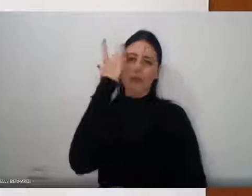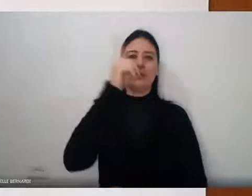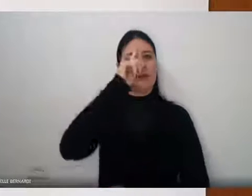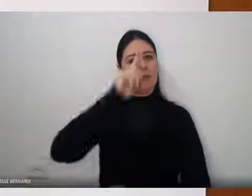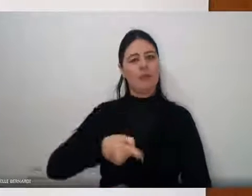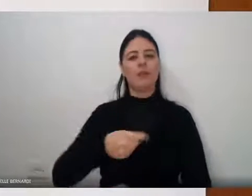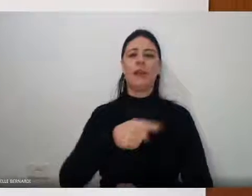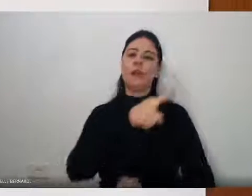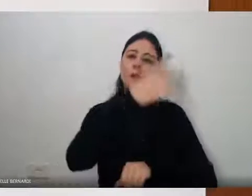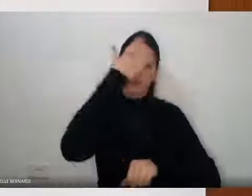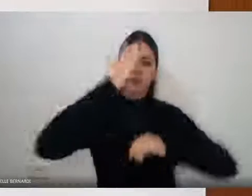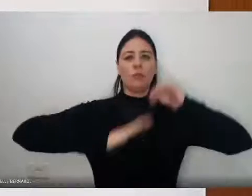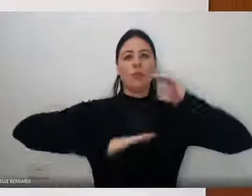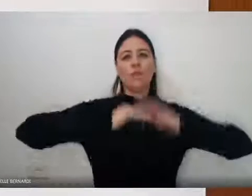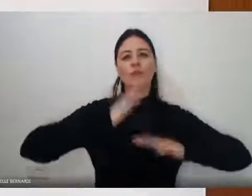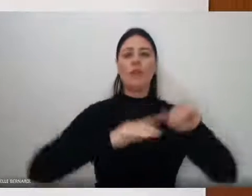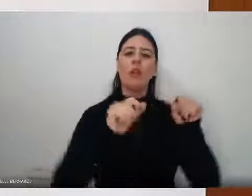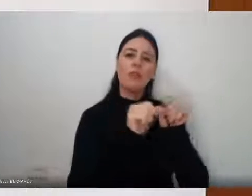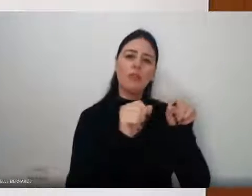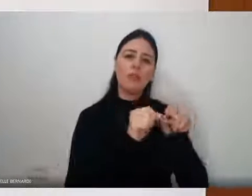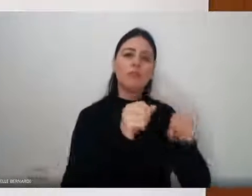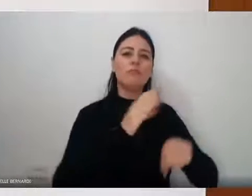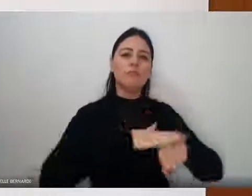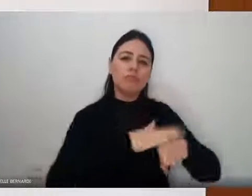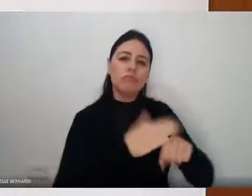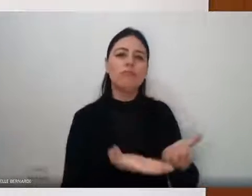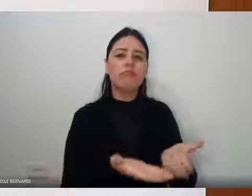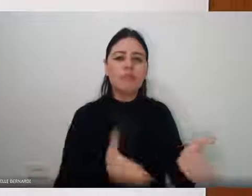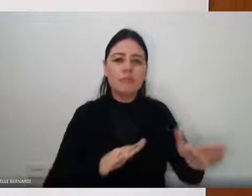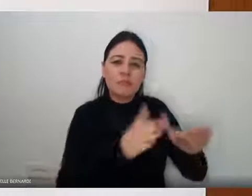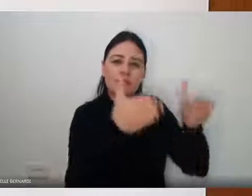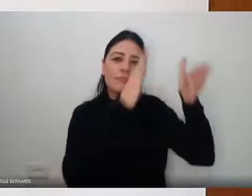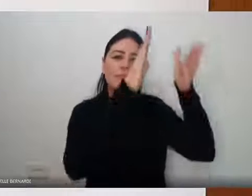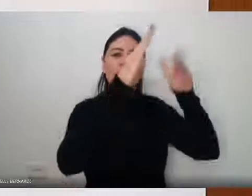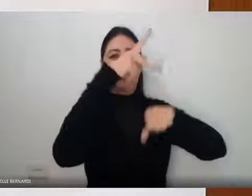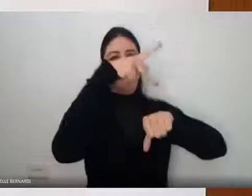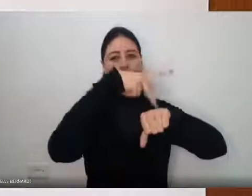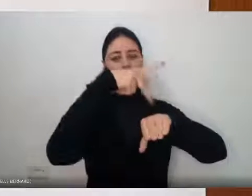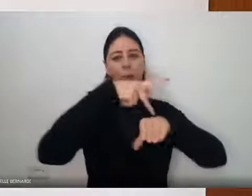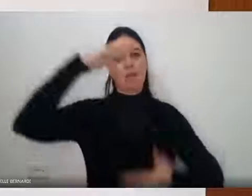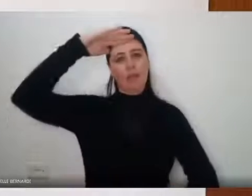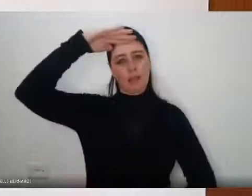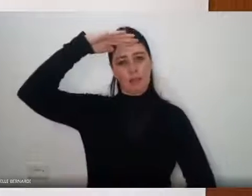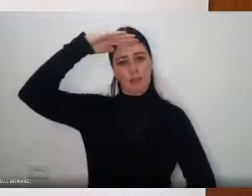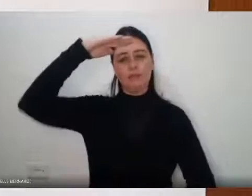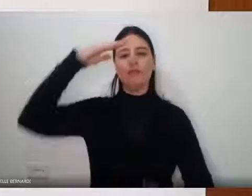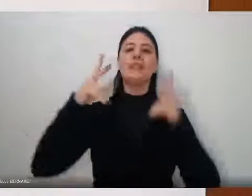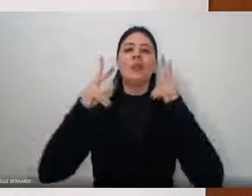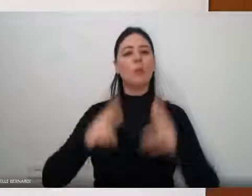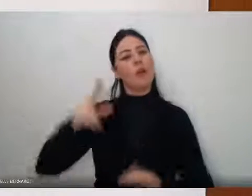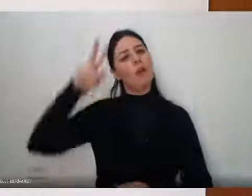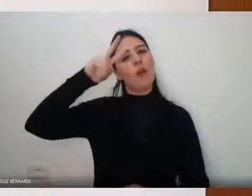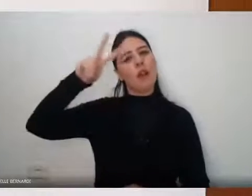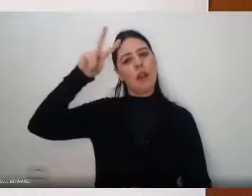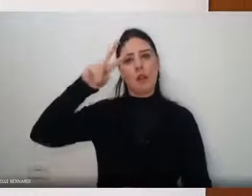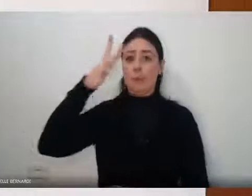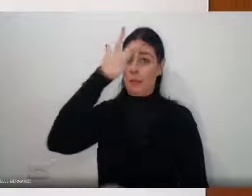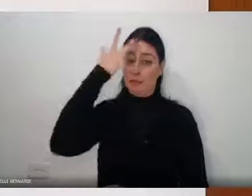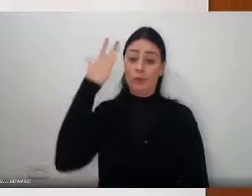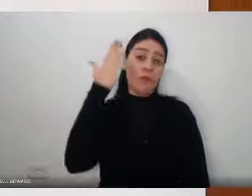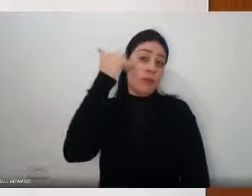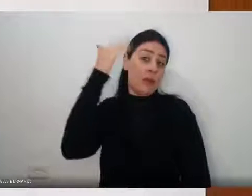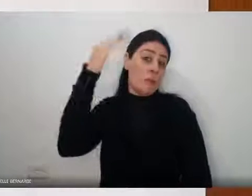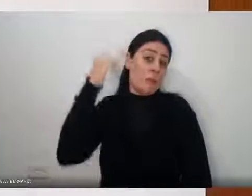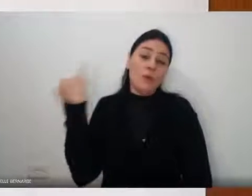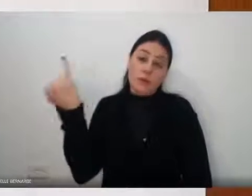ser lembrado. Pessoas importantes fazem isso. E o mármore utilizado para fazer esses bustos, essas estátuas, era o mármore